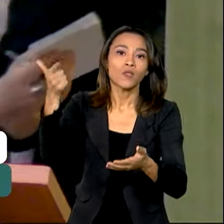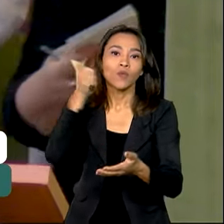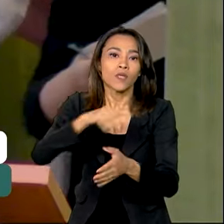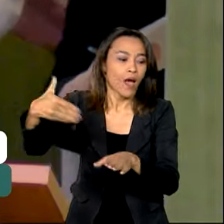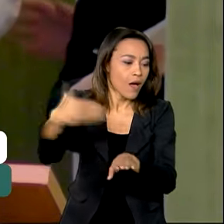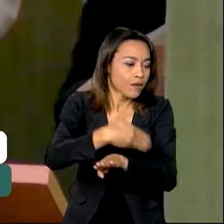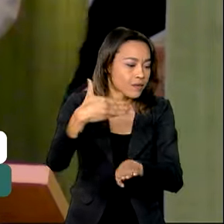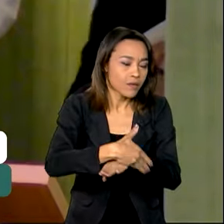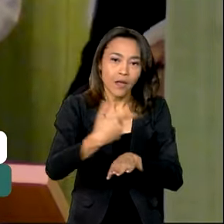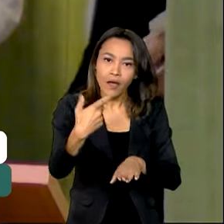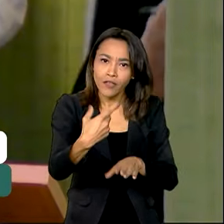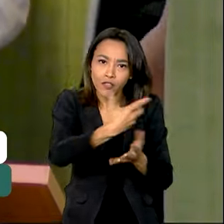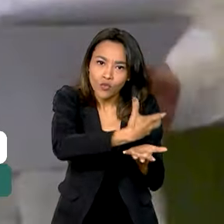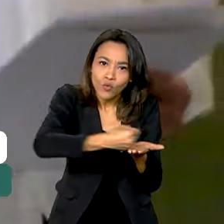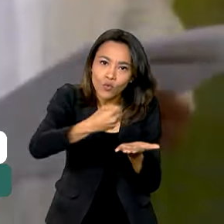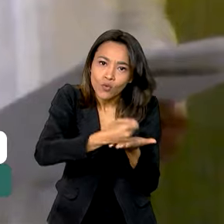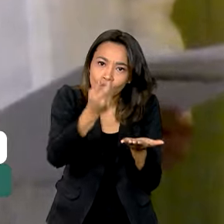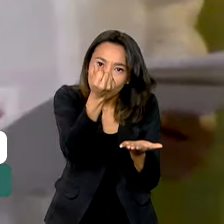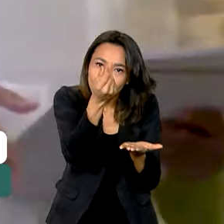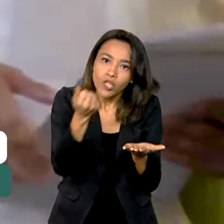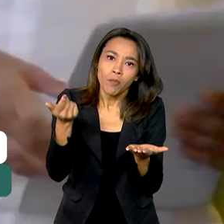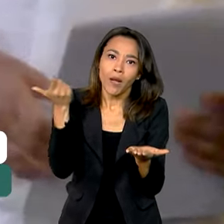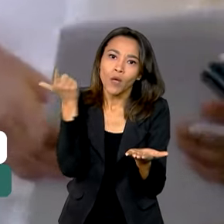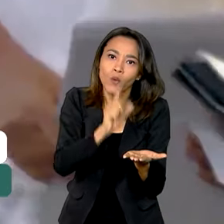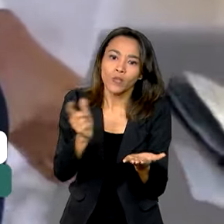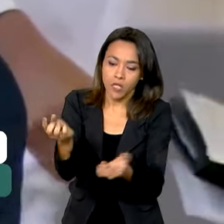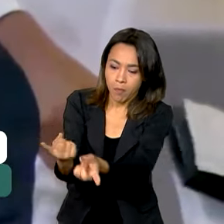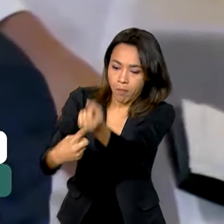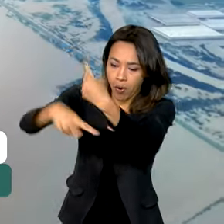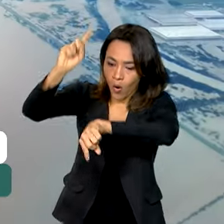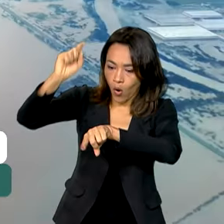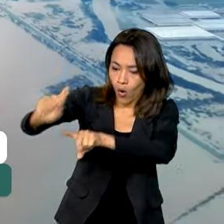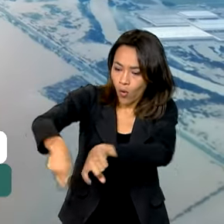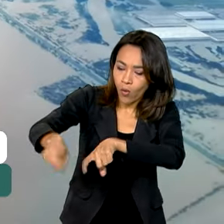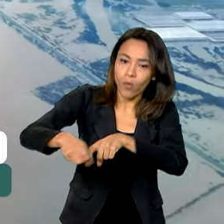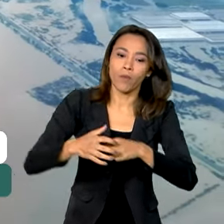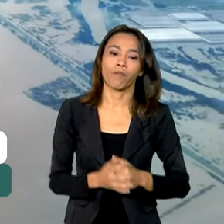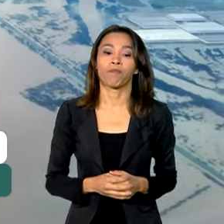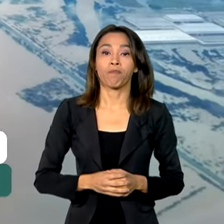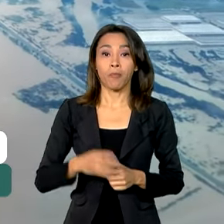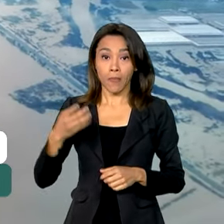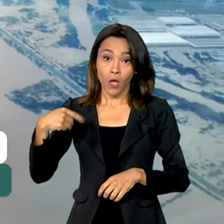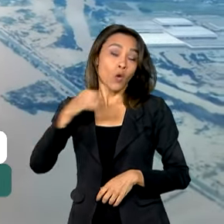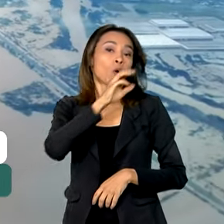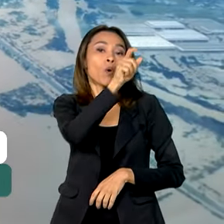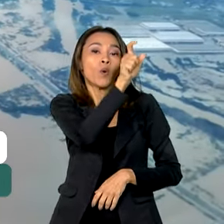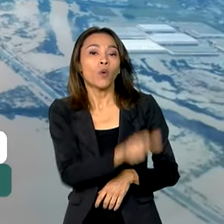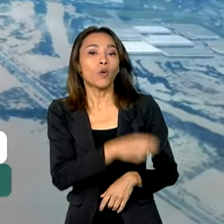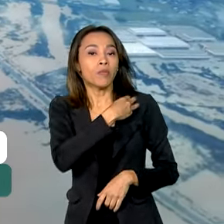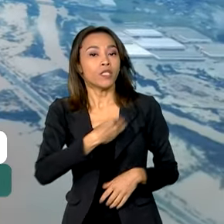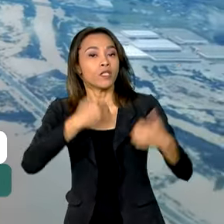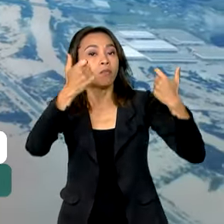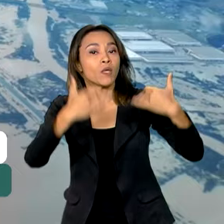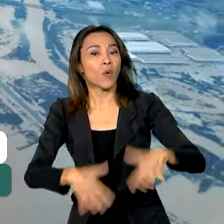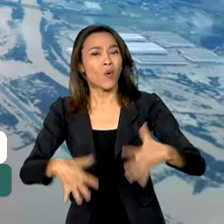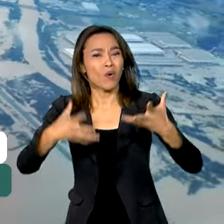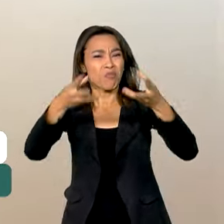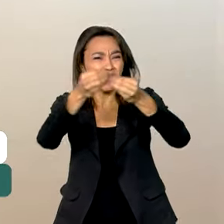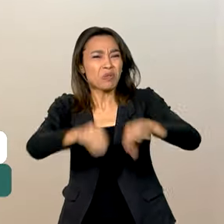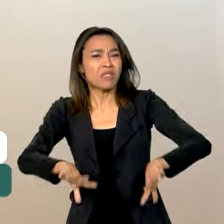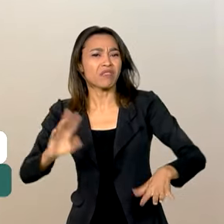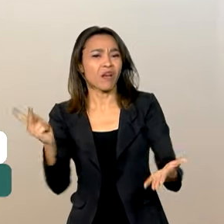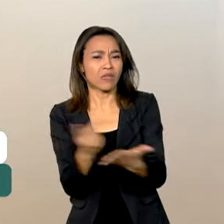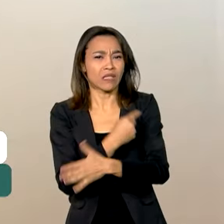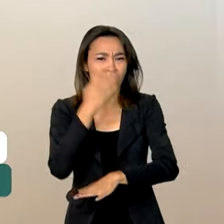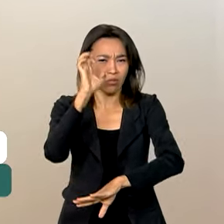dinheiro para a produção de alimentos. O ministro Paulo Teixeira citou a tragédia no Rio Grande do Sul e prometeu viajar ainda